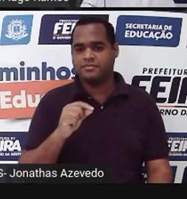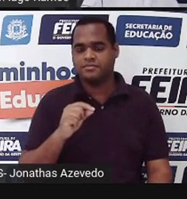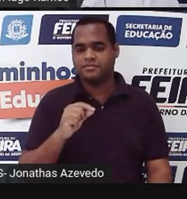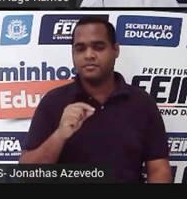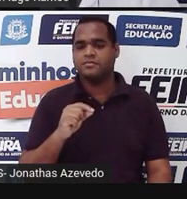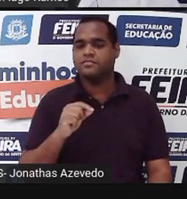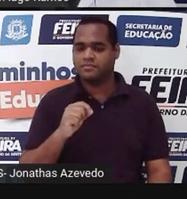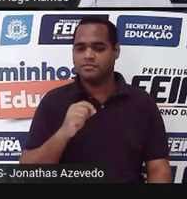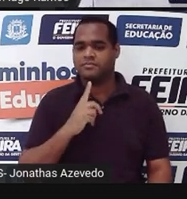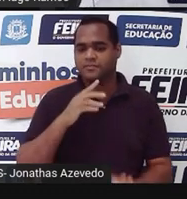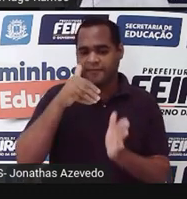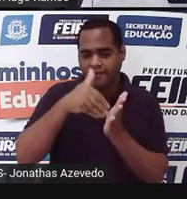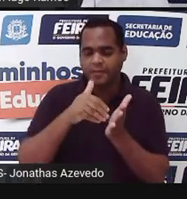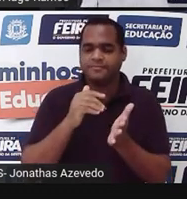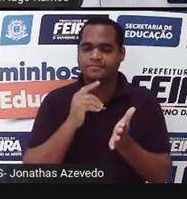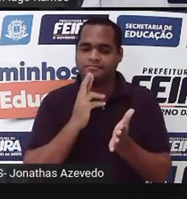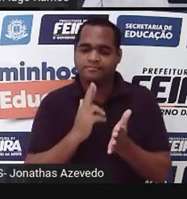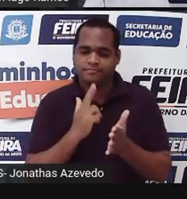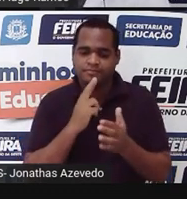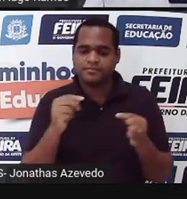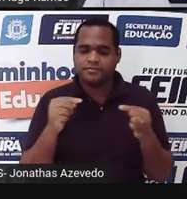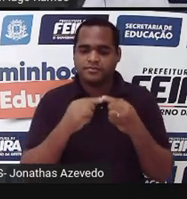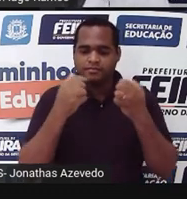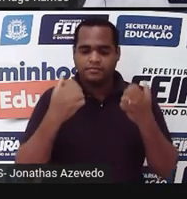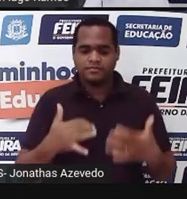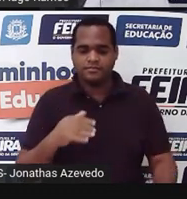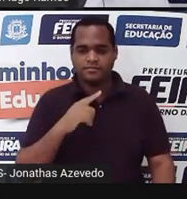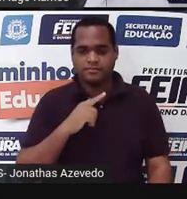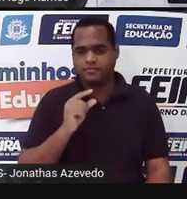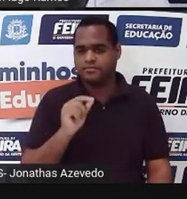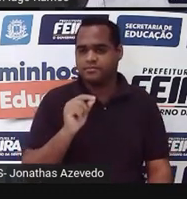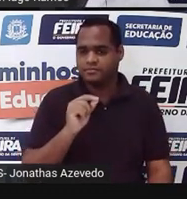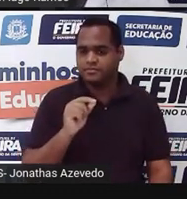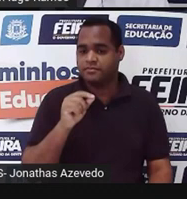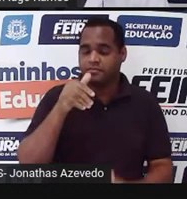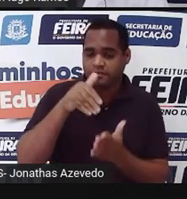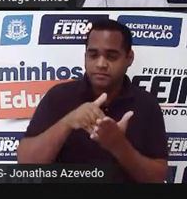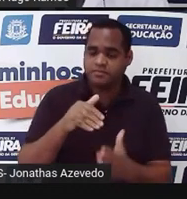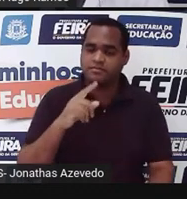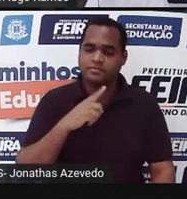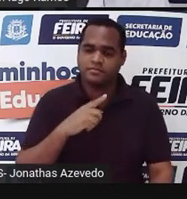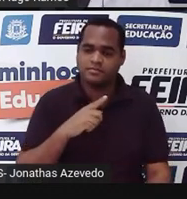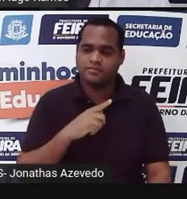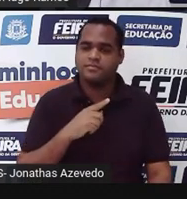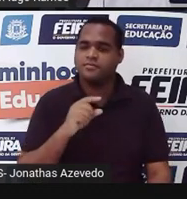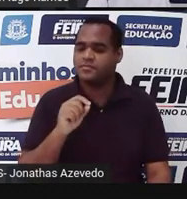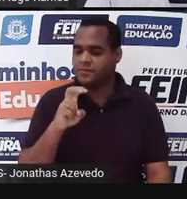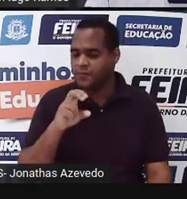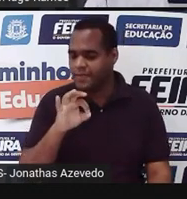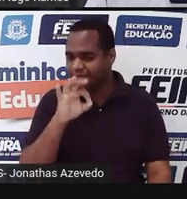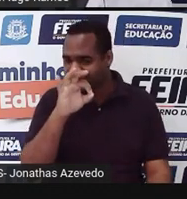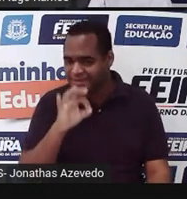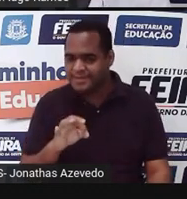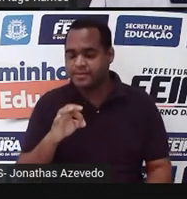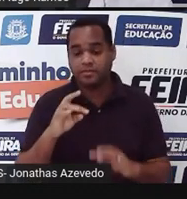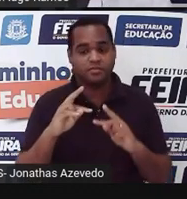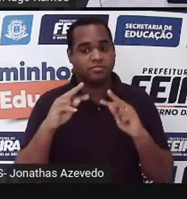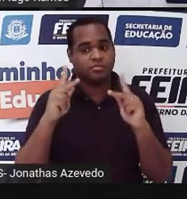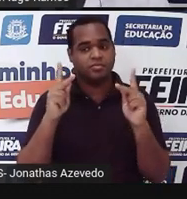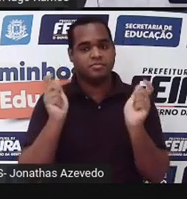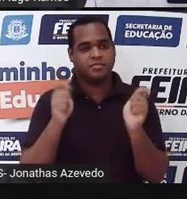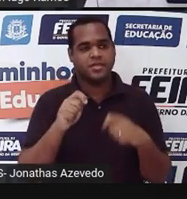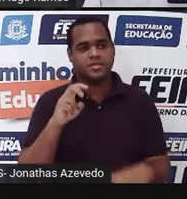após esses dois acréscimos. E esse valor final não aumentou 50%. Aumentou mais de